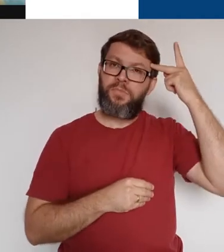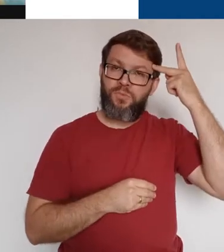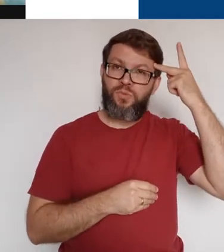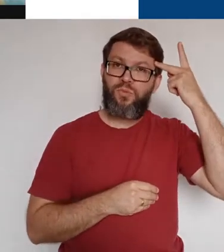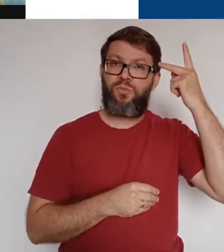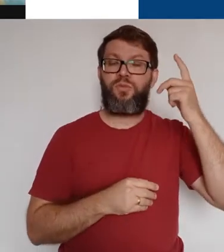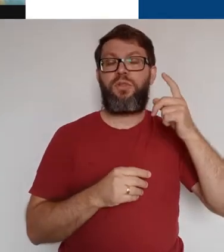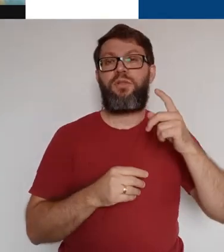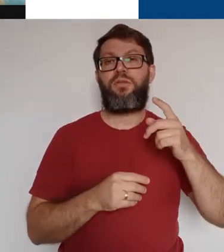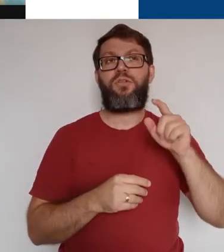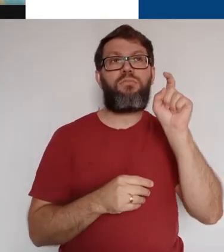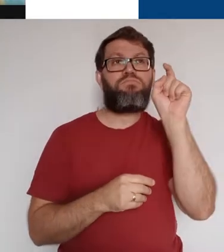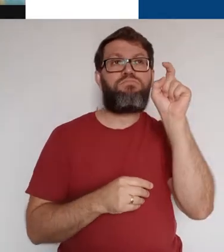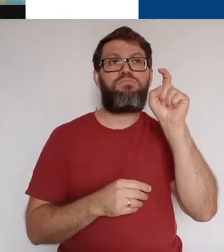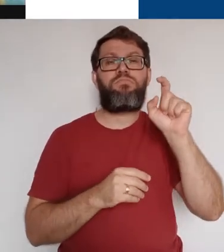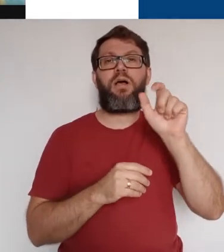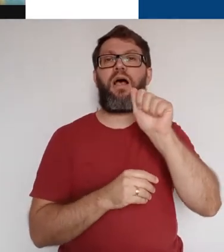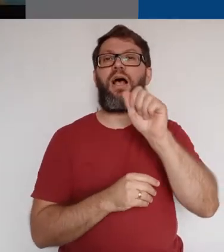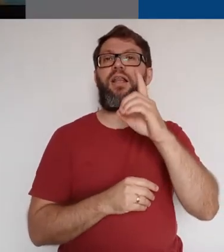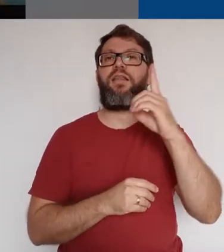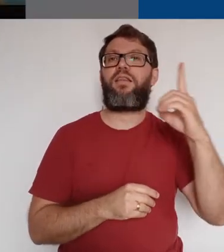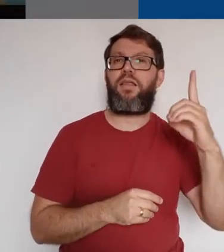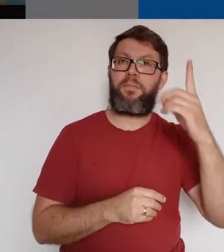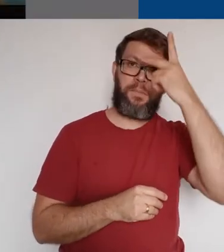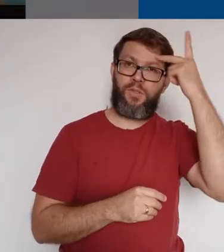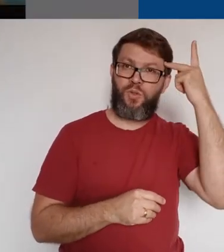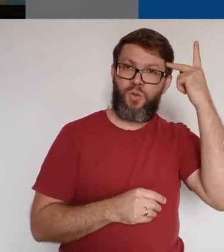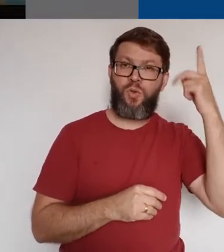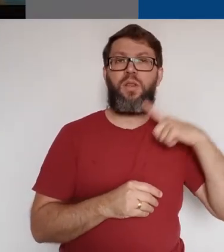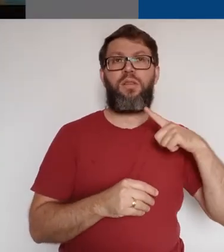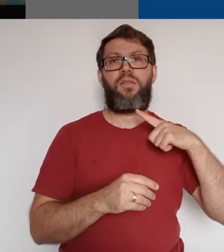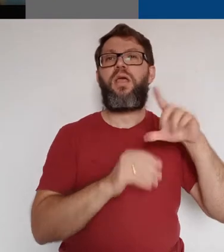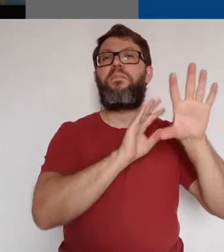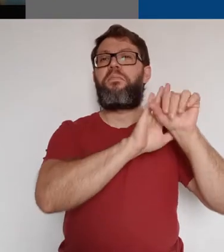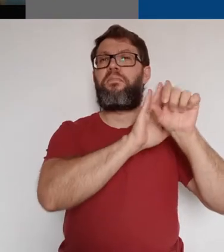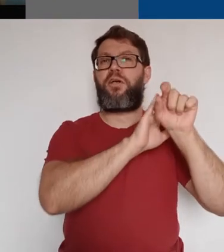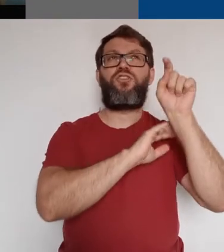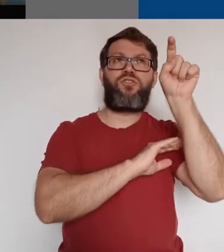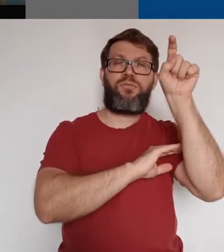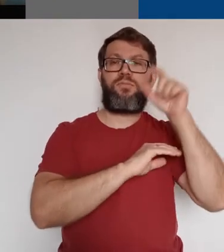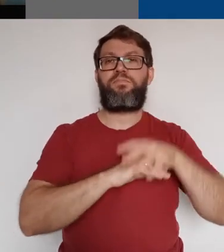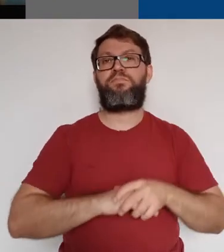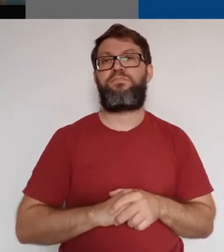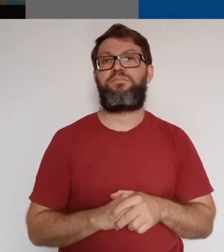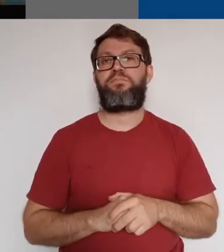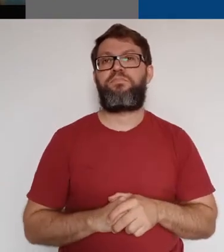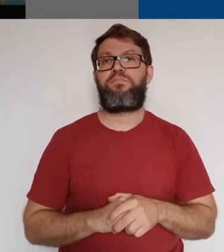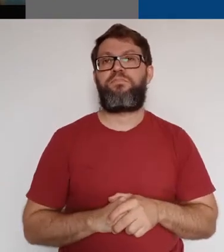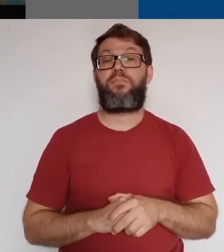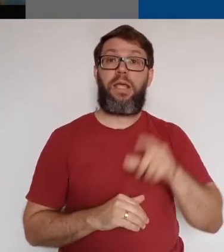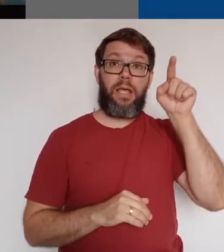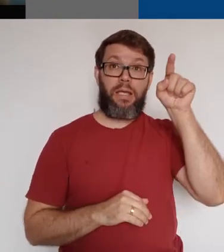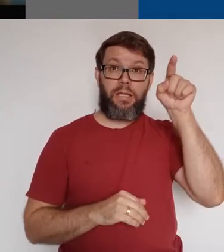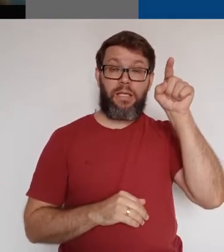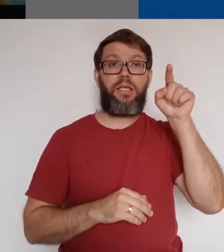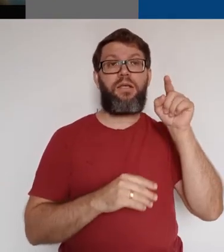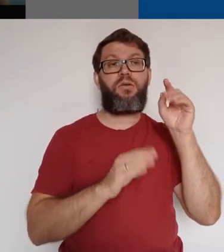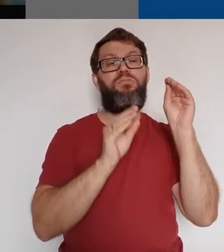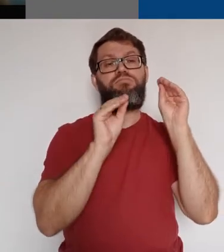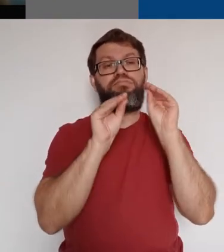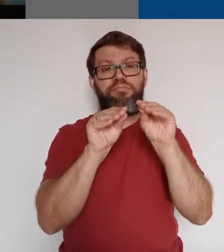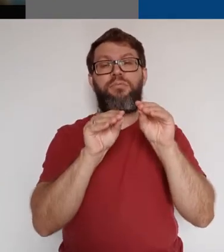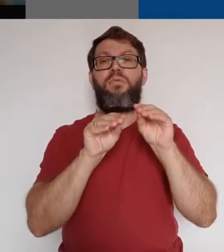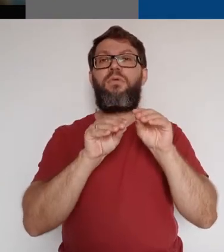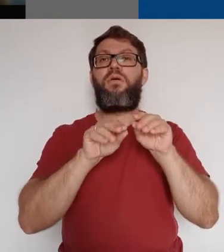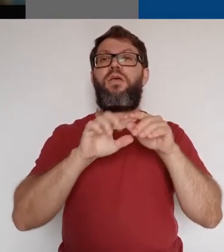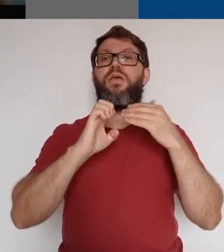clicando em Adicionar Pessoas, no ícone no topo dessa lista. Aqui acrescentamos um endereço de e